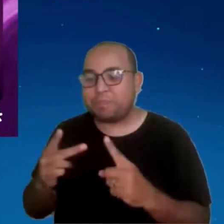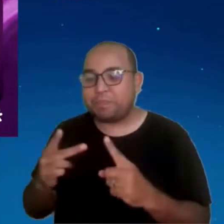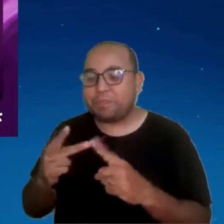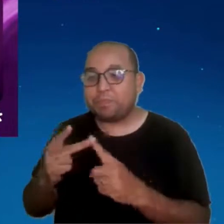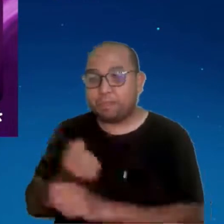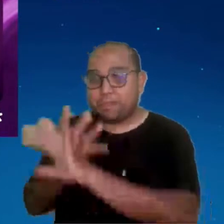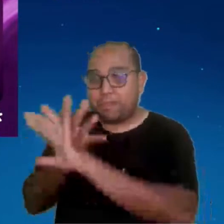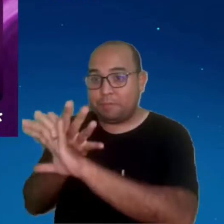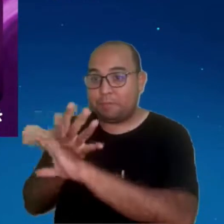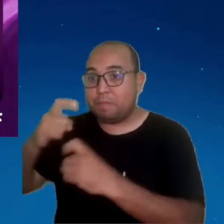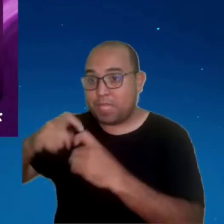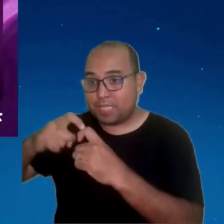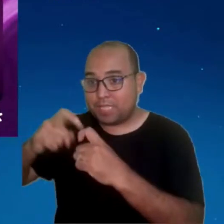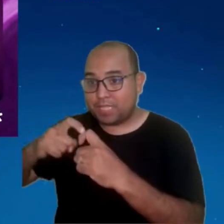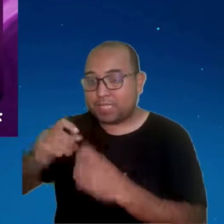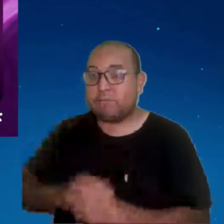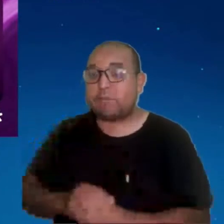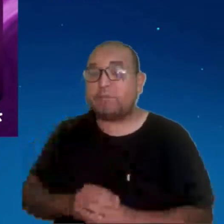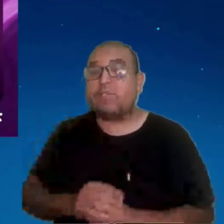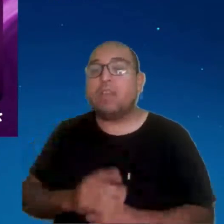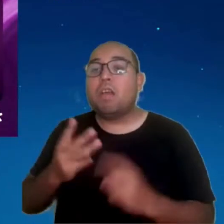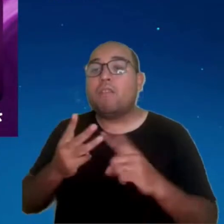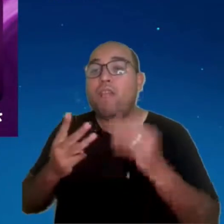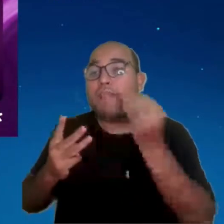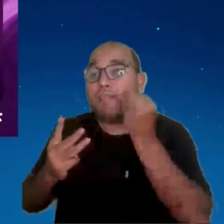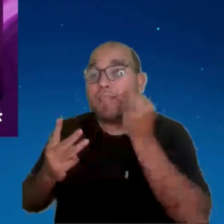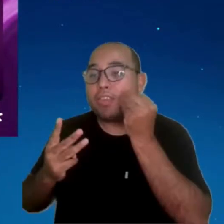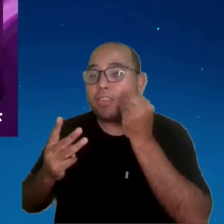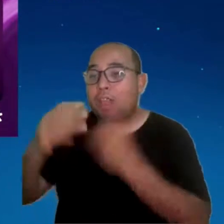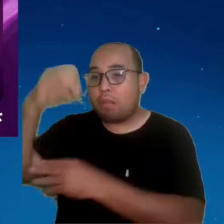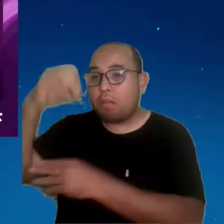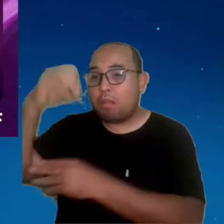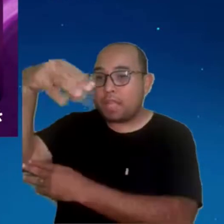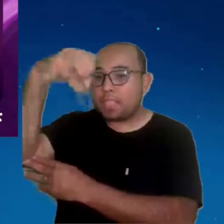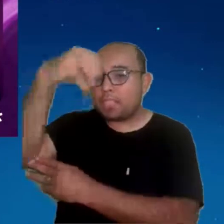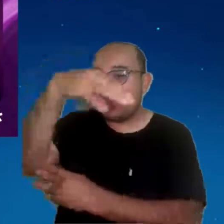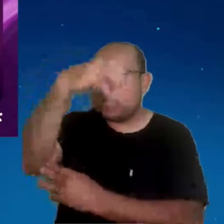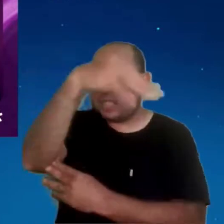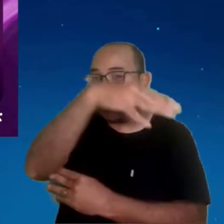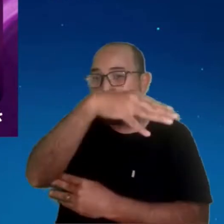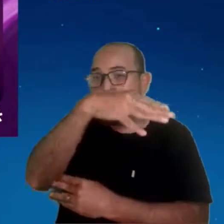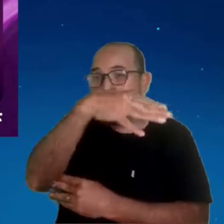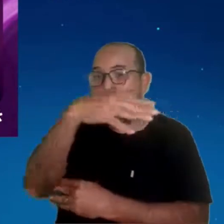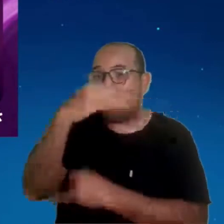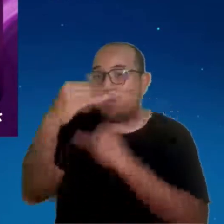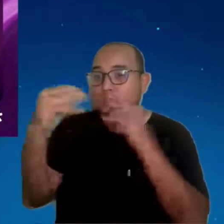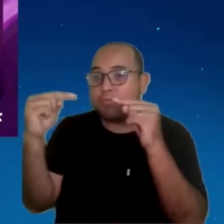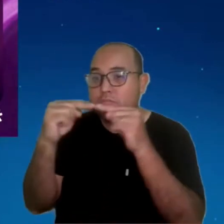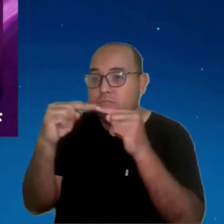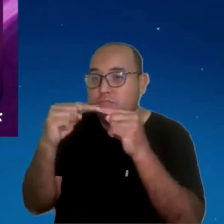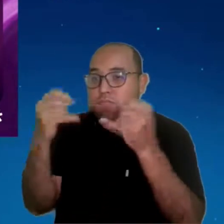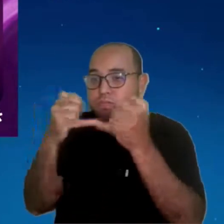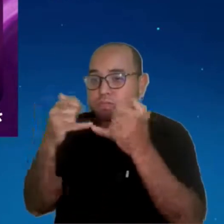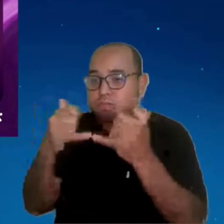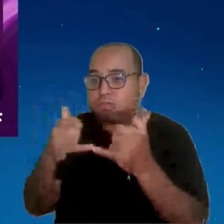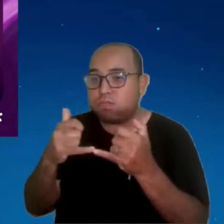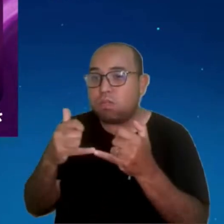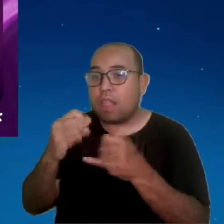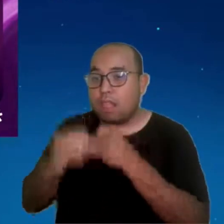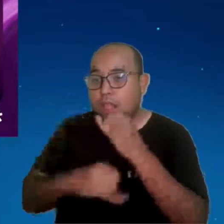testar medição inteligente de iluminação pública, de saneamento básico, de